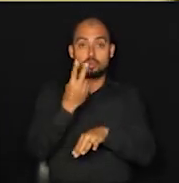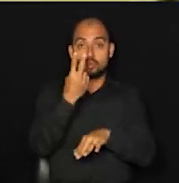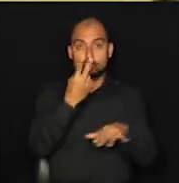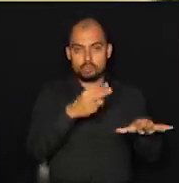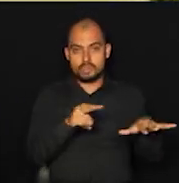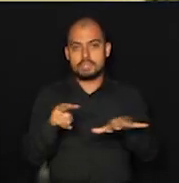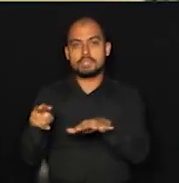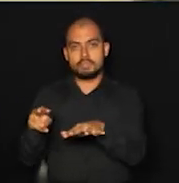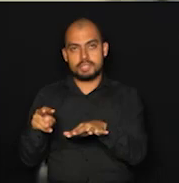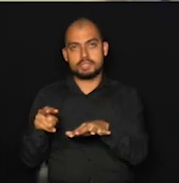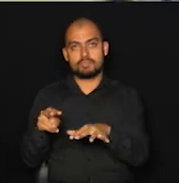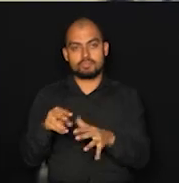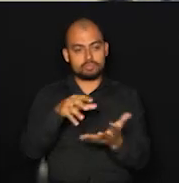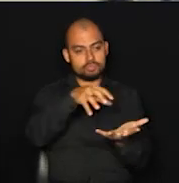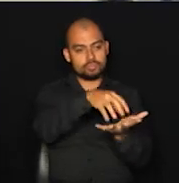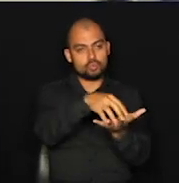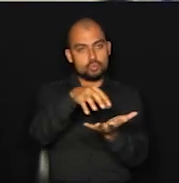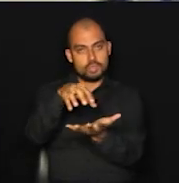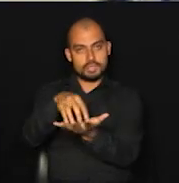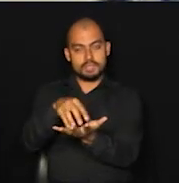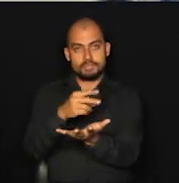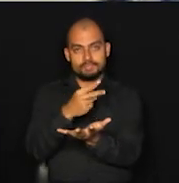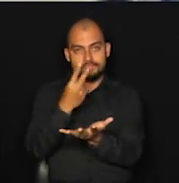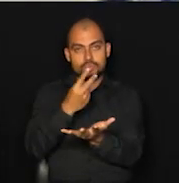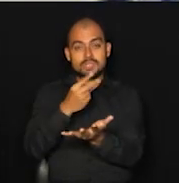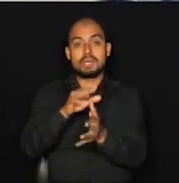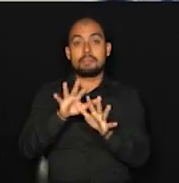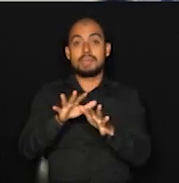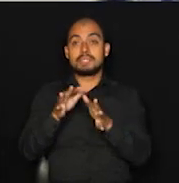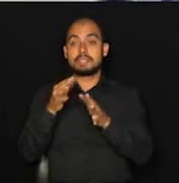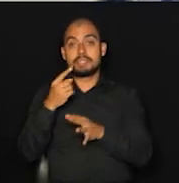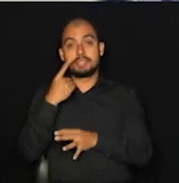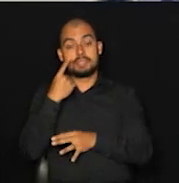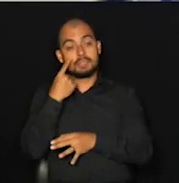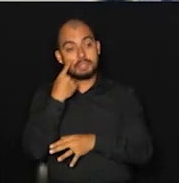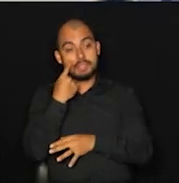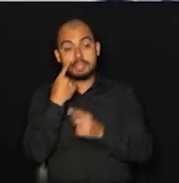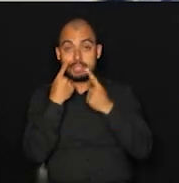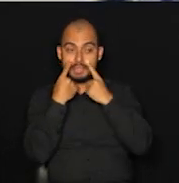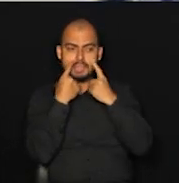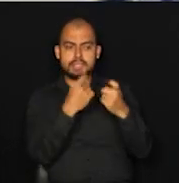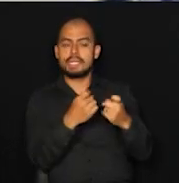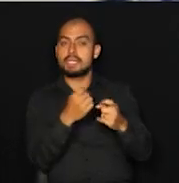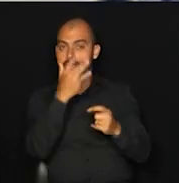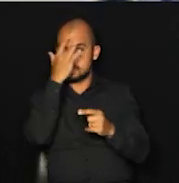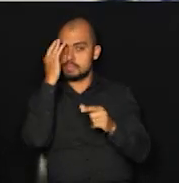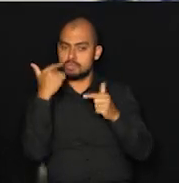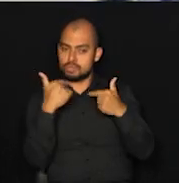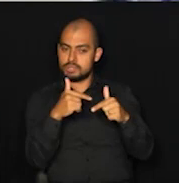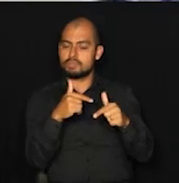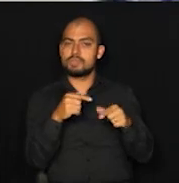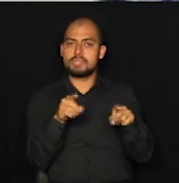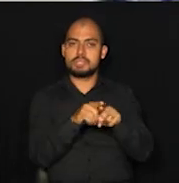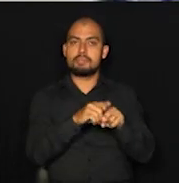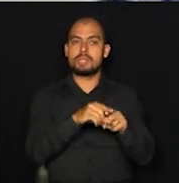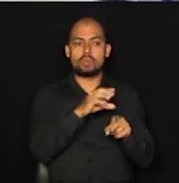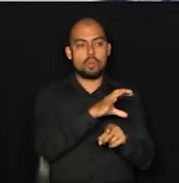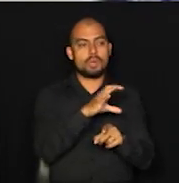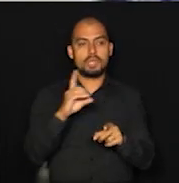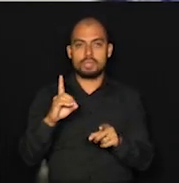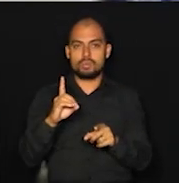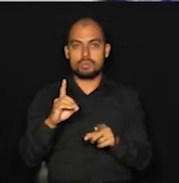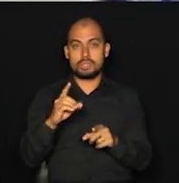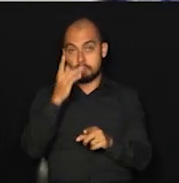só dois centros de saúde haviam participado, mas como houve um grande interesse dos trabalhadores, dos coordenadores e da população, nós